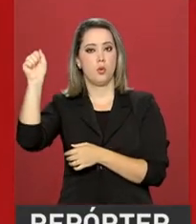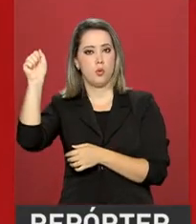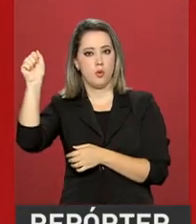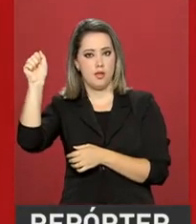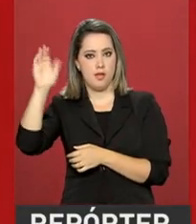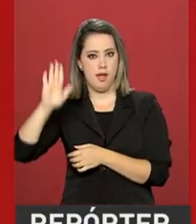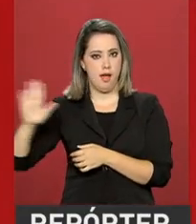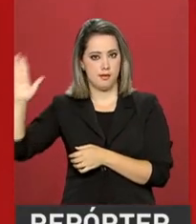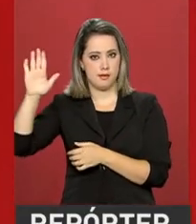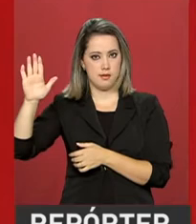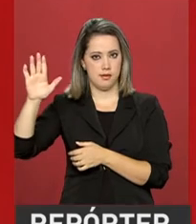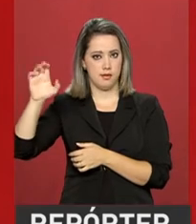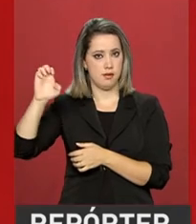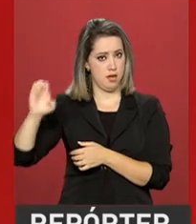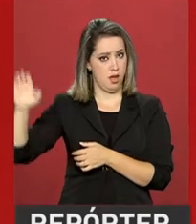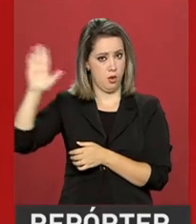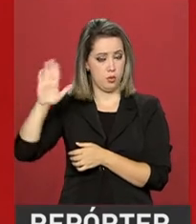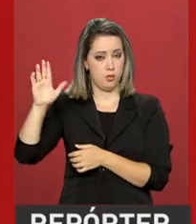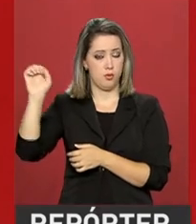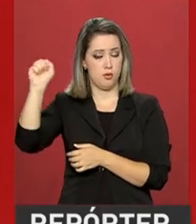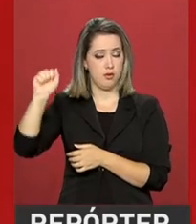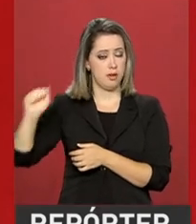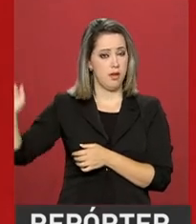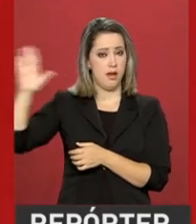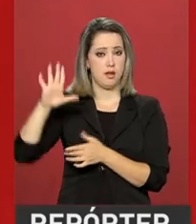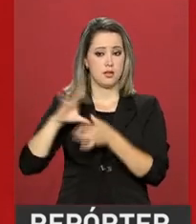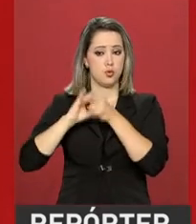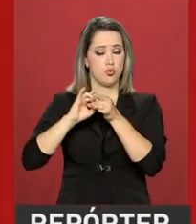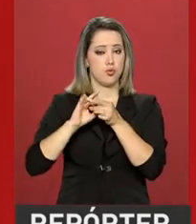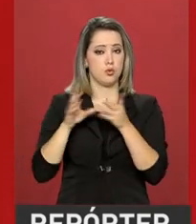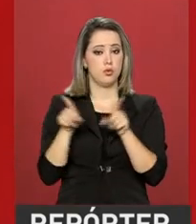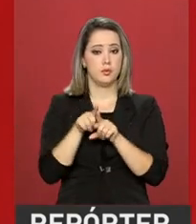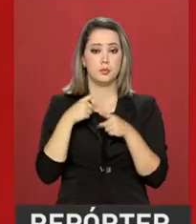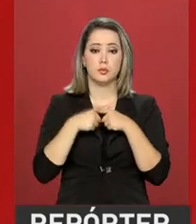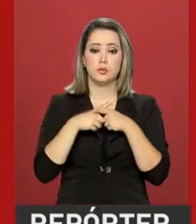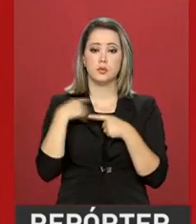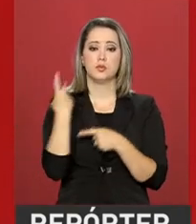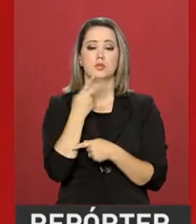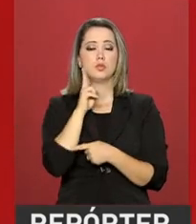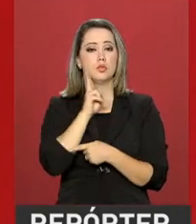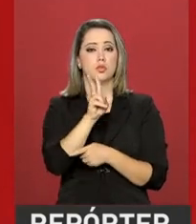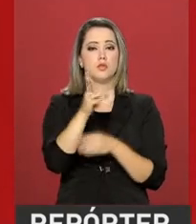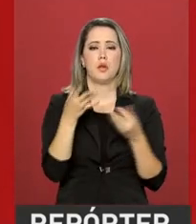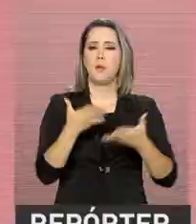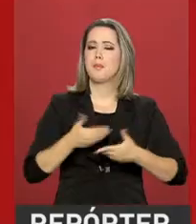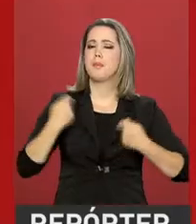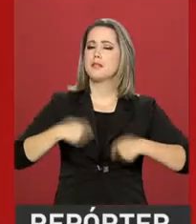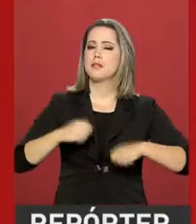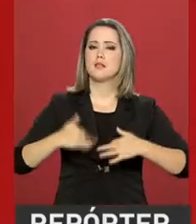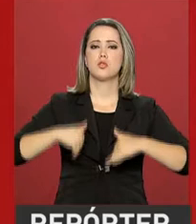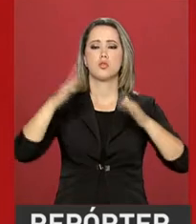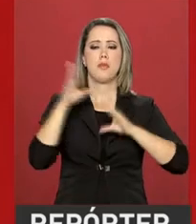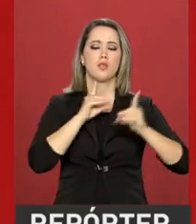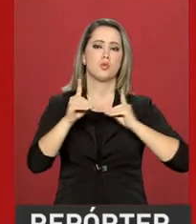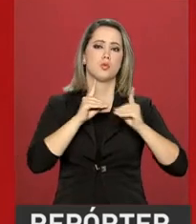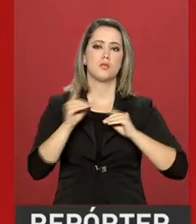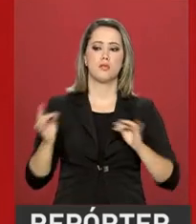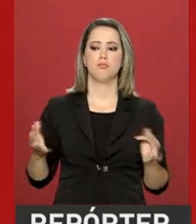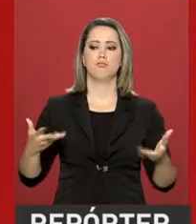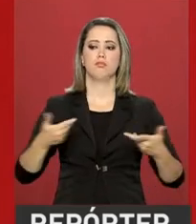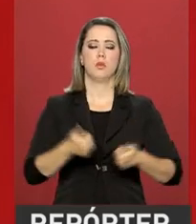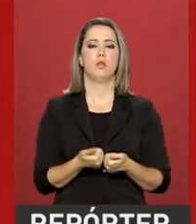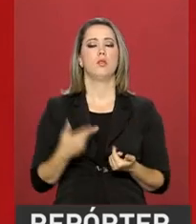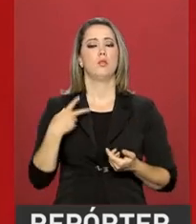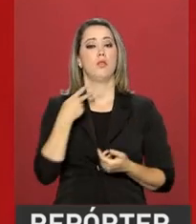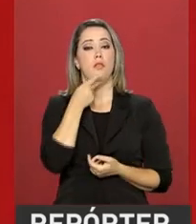de que as instituições internacionais devem ser mais representativas e eficazes. Intercambiamos visões